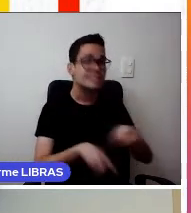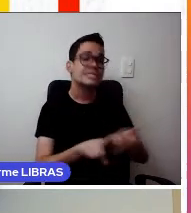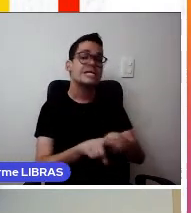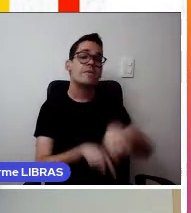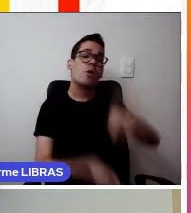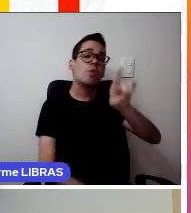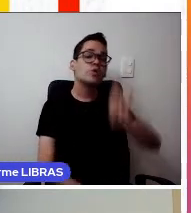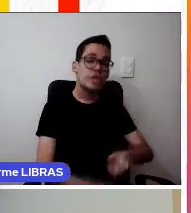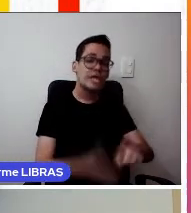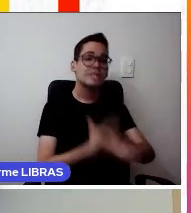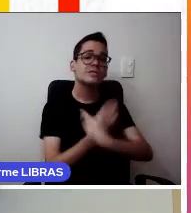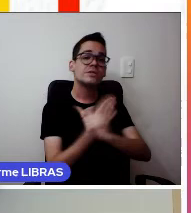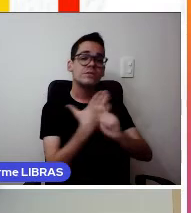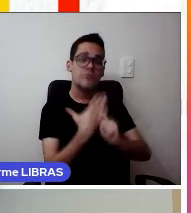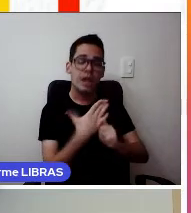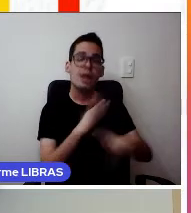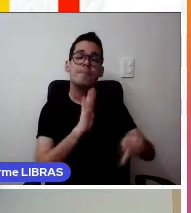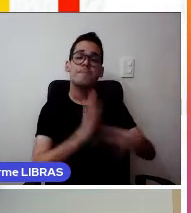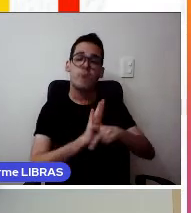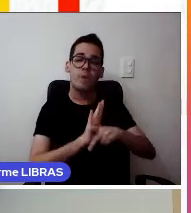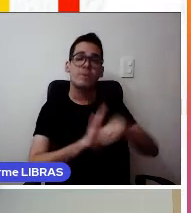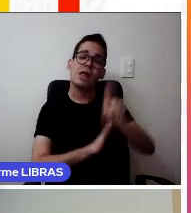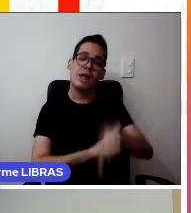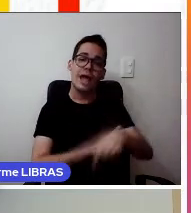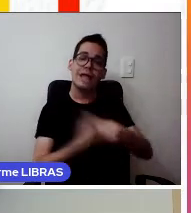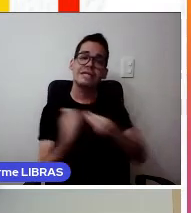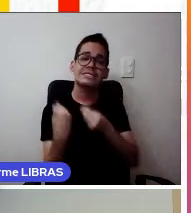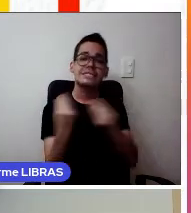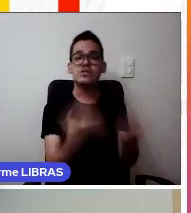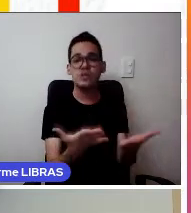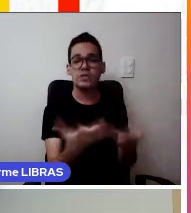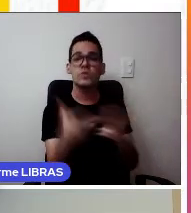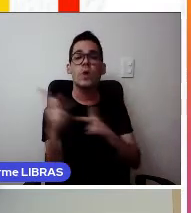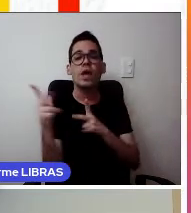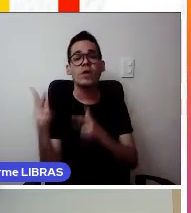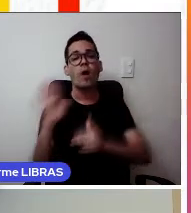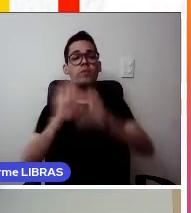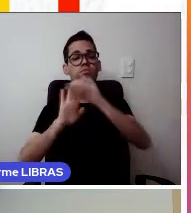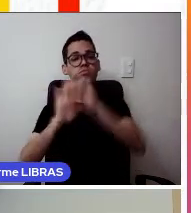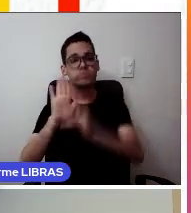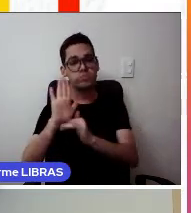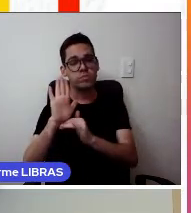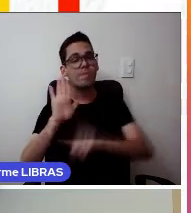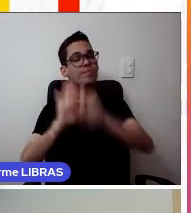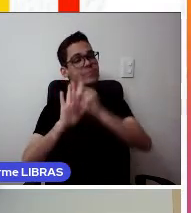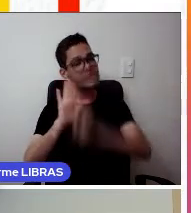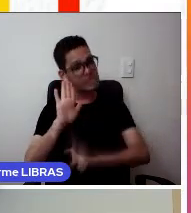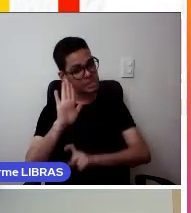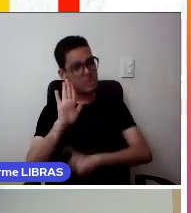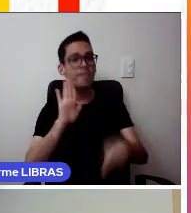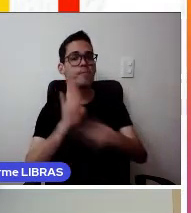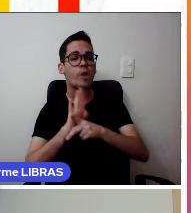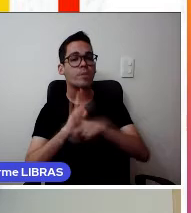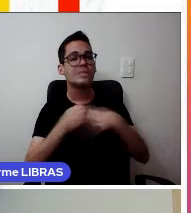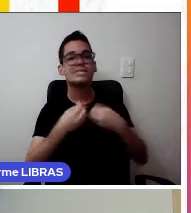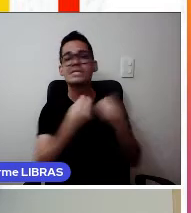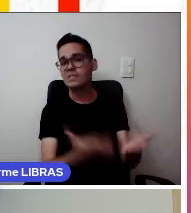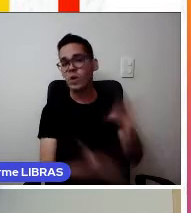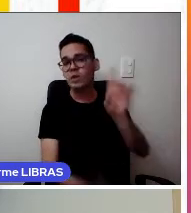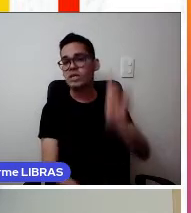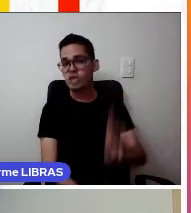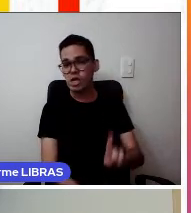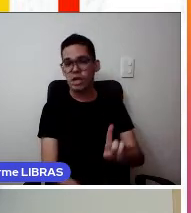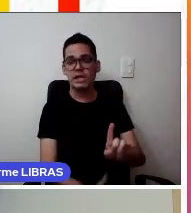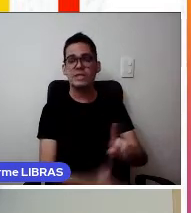dos trabalhos publicados devem ser cedidos conforme expresso no termo de cessão de direitos autorais para a publicação de